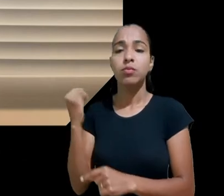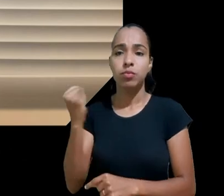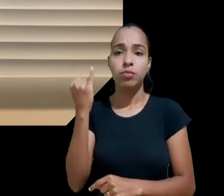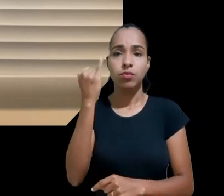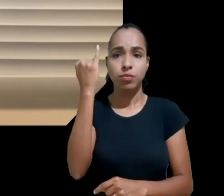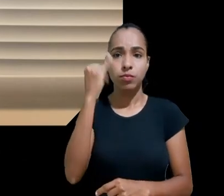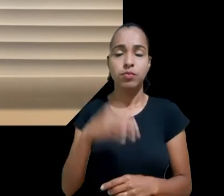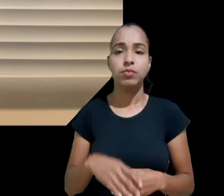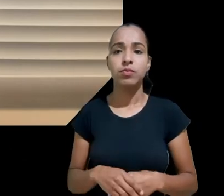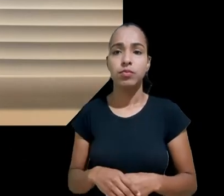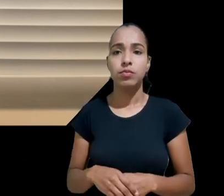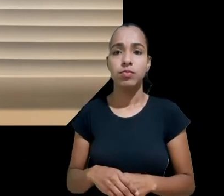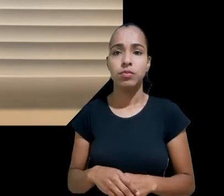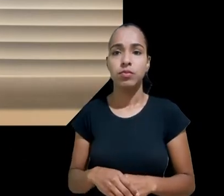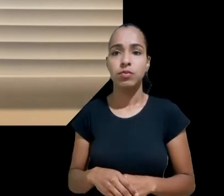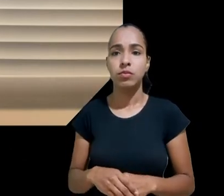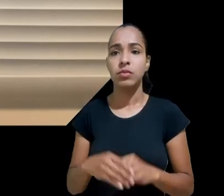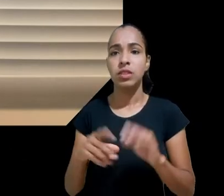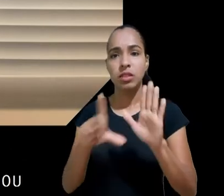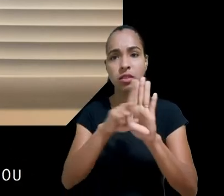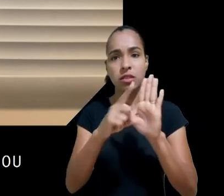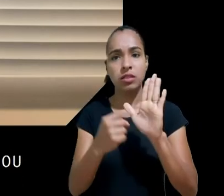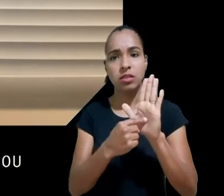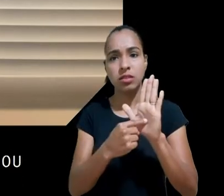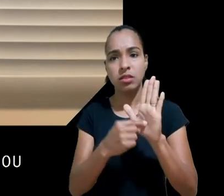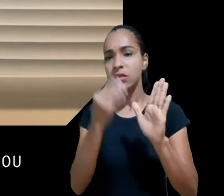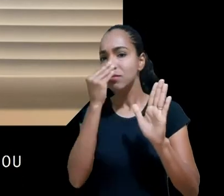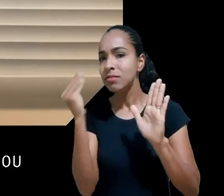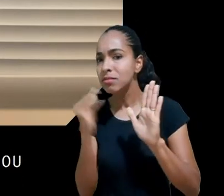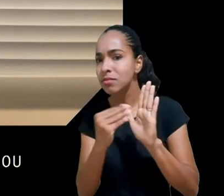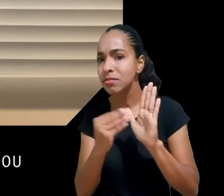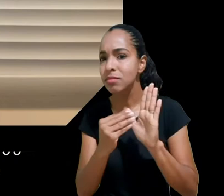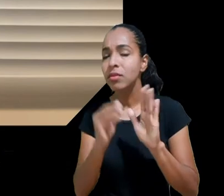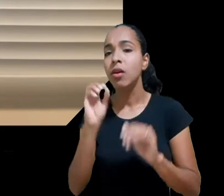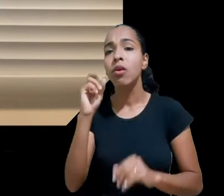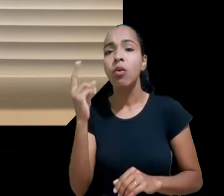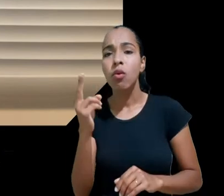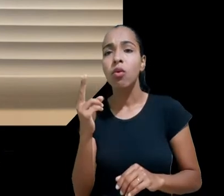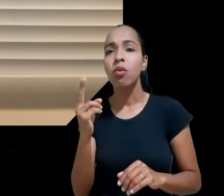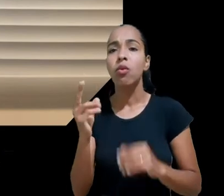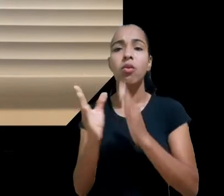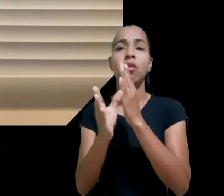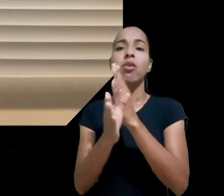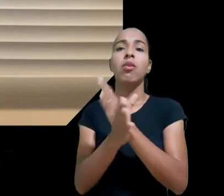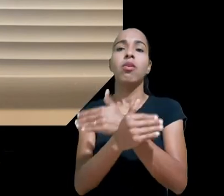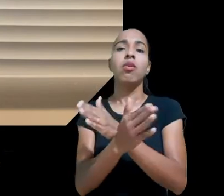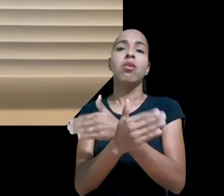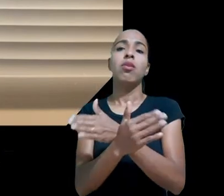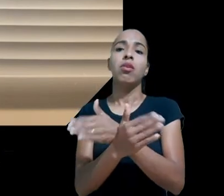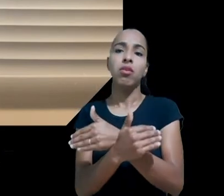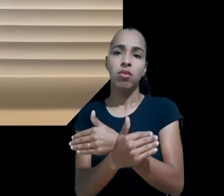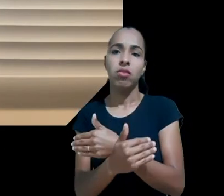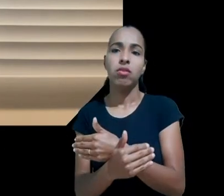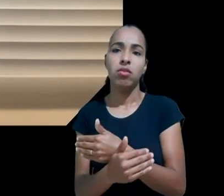deixou de agir numa situação em que você deveria agir, em que estávamos diante de um dano, que ele era previsível, que ele era